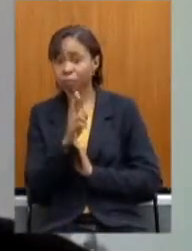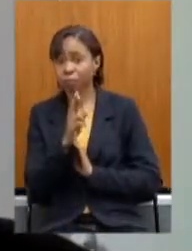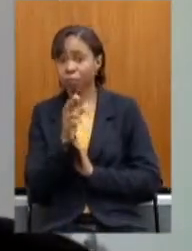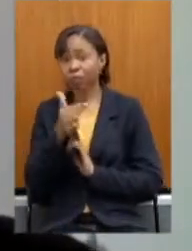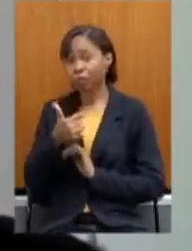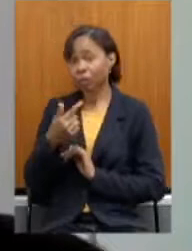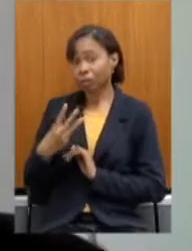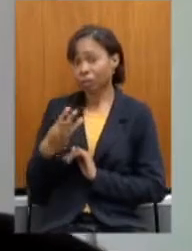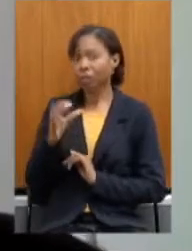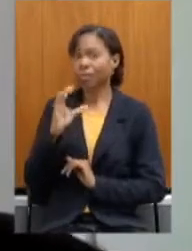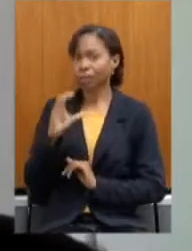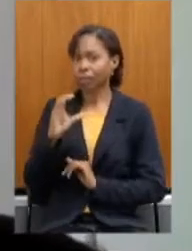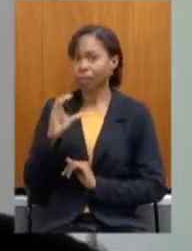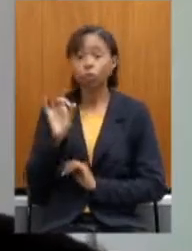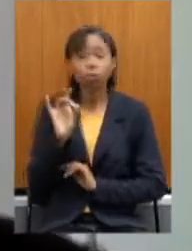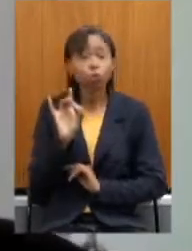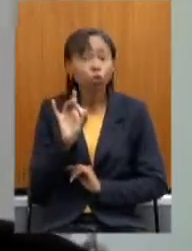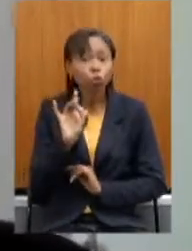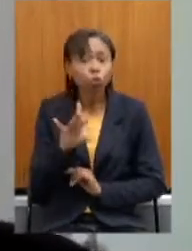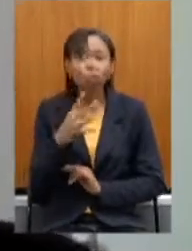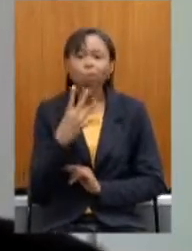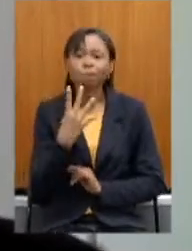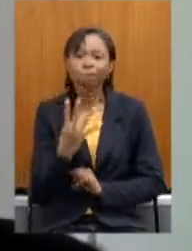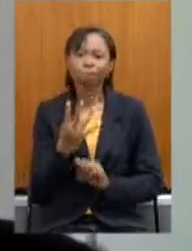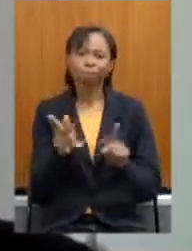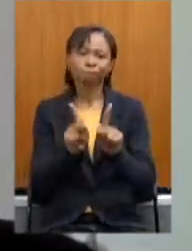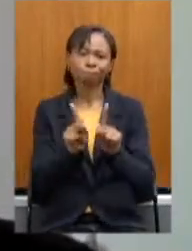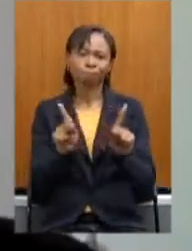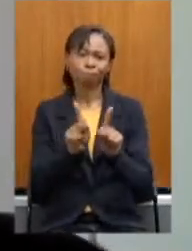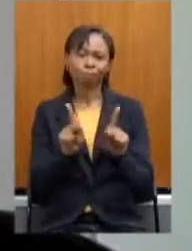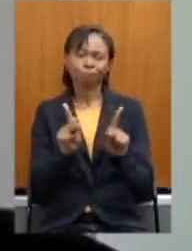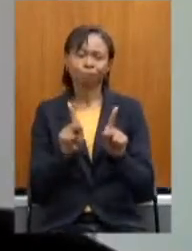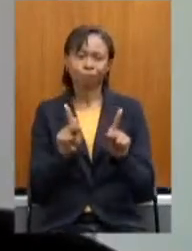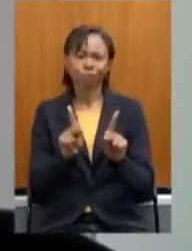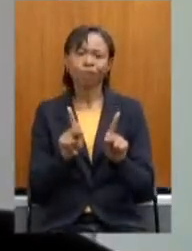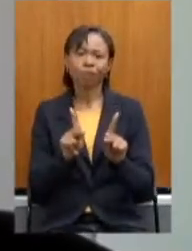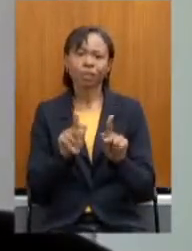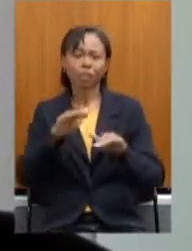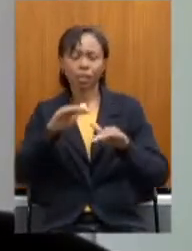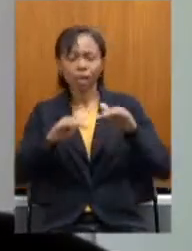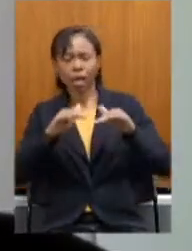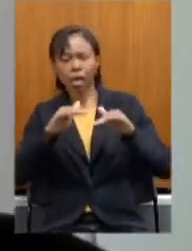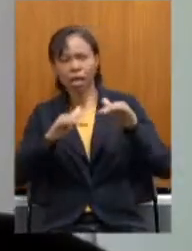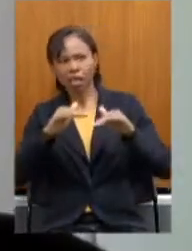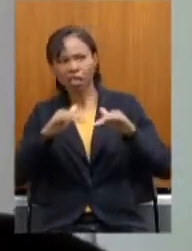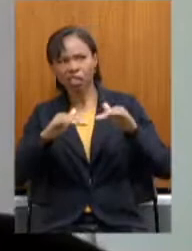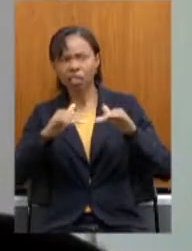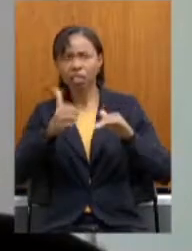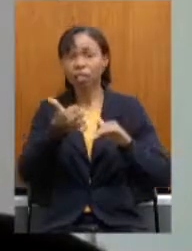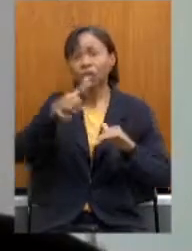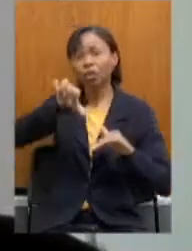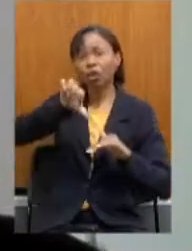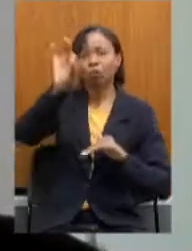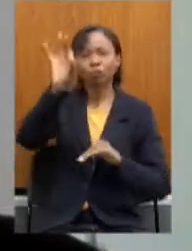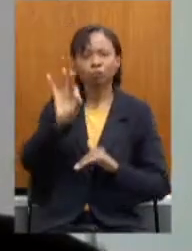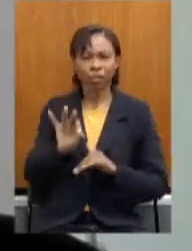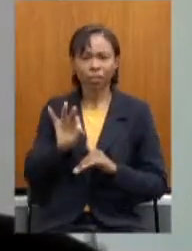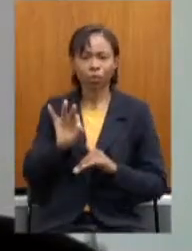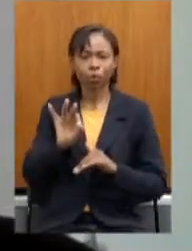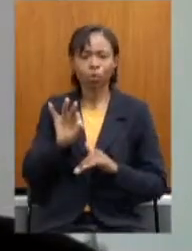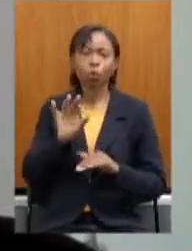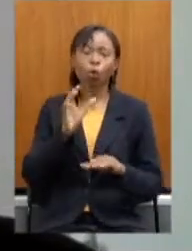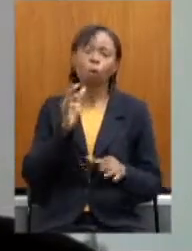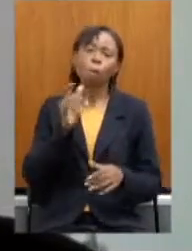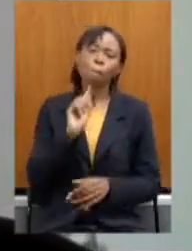E somente quatro professores vão entrar na faixa da alíquota de 19%, com um impacto de R$1